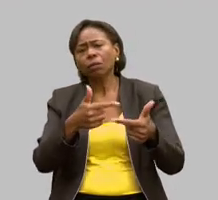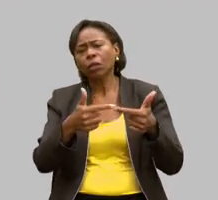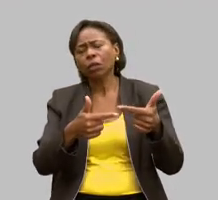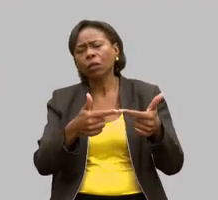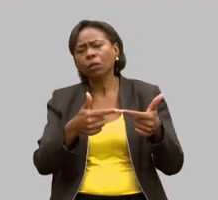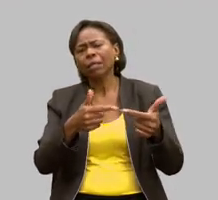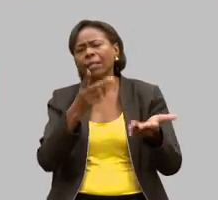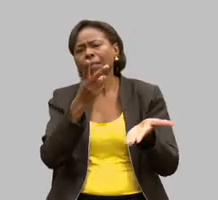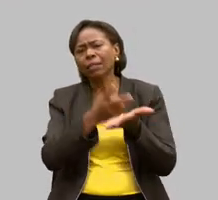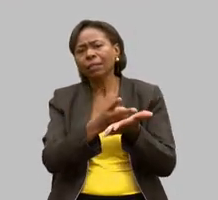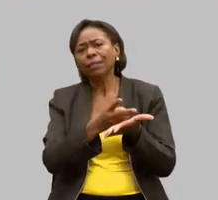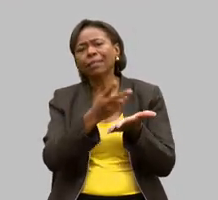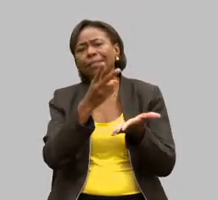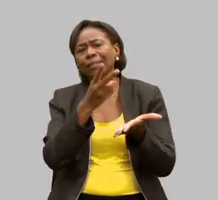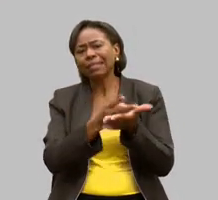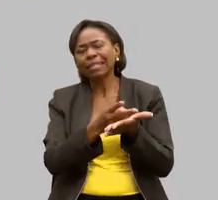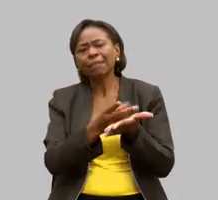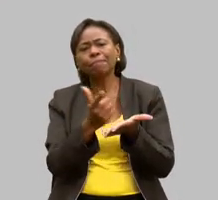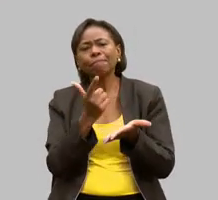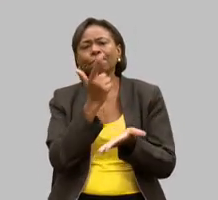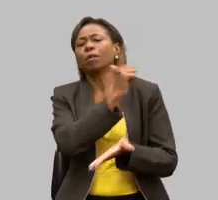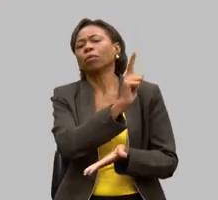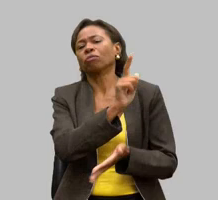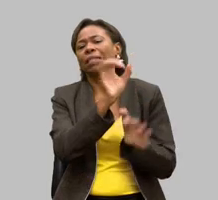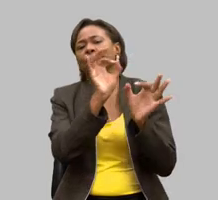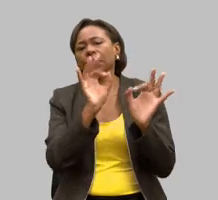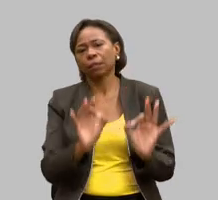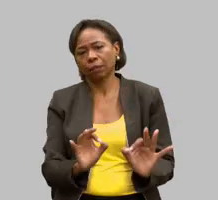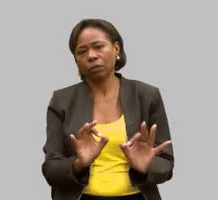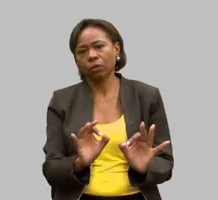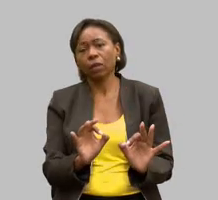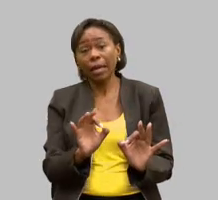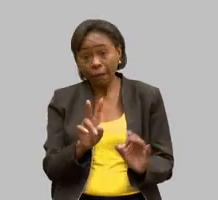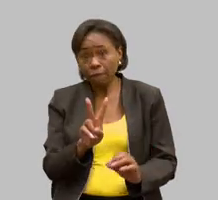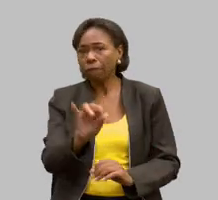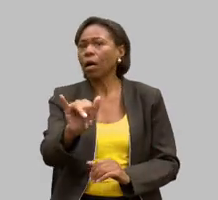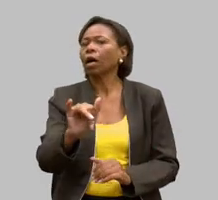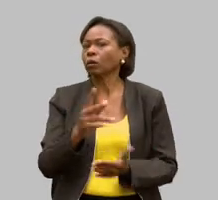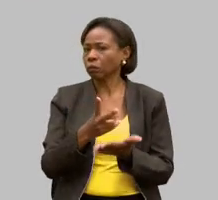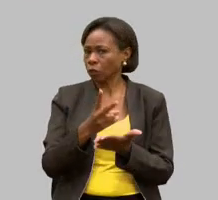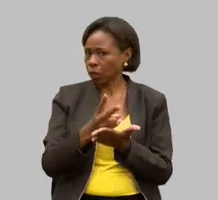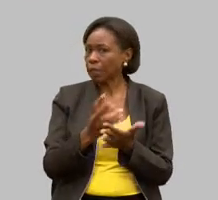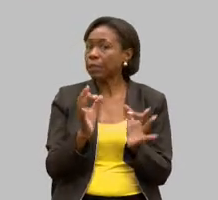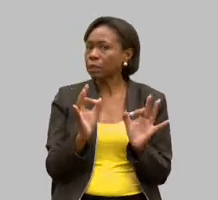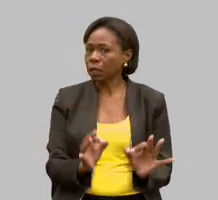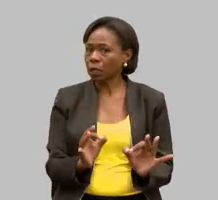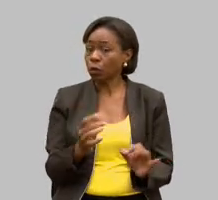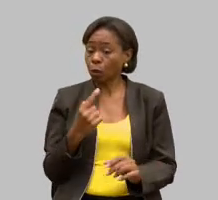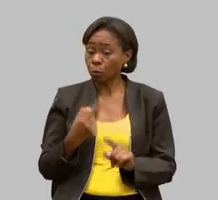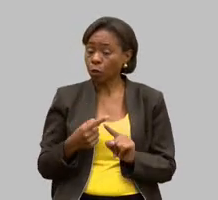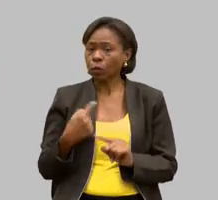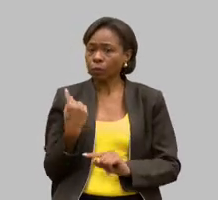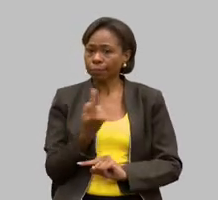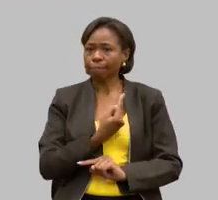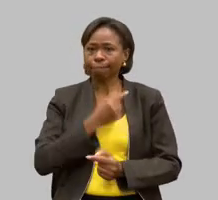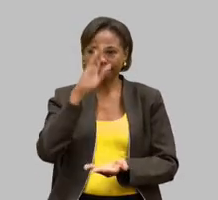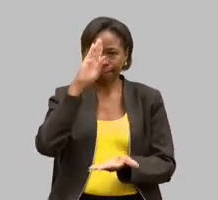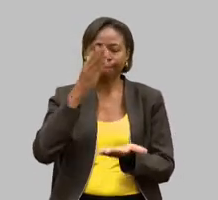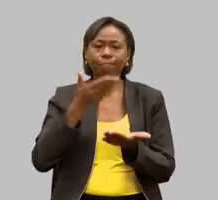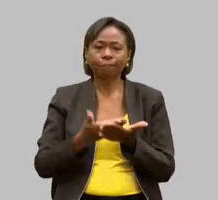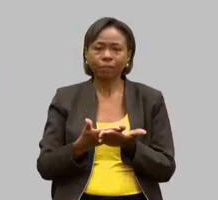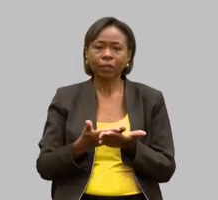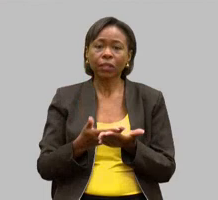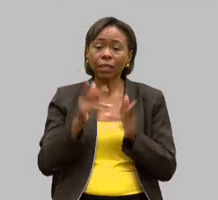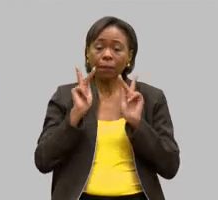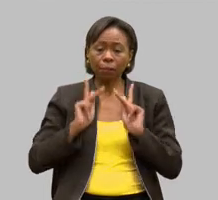deu certo e a arte dá certo porque a gente acredita na pessoa com deficiência